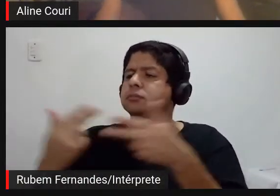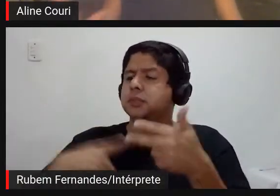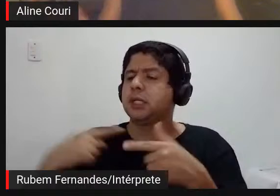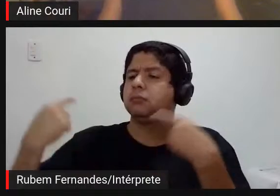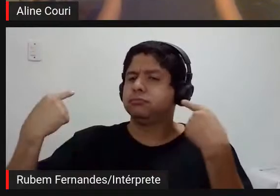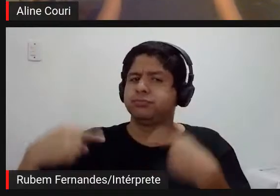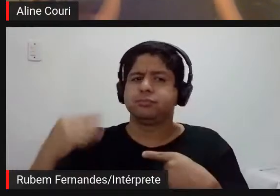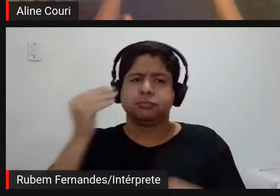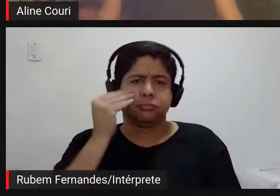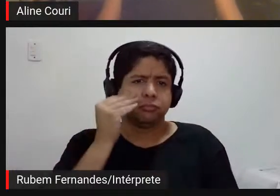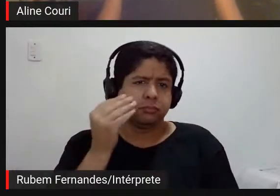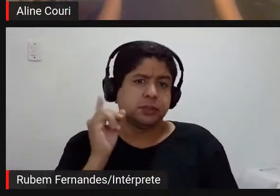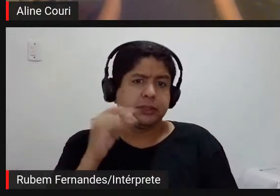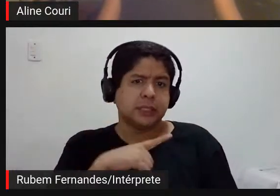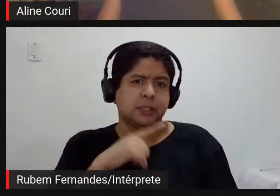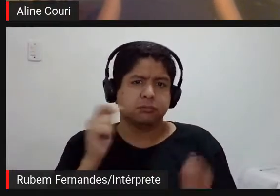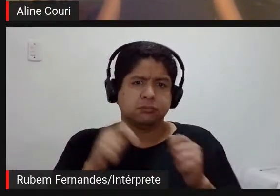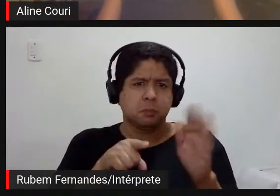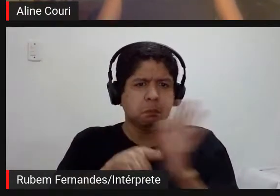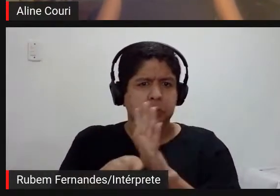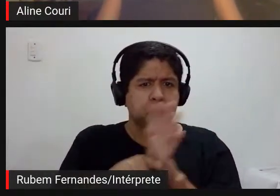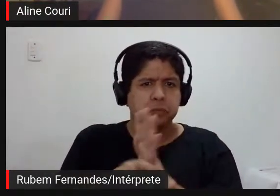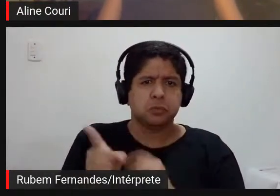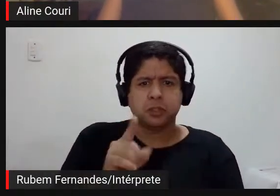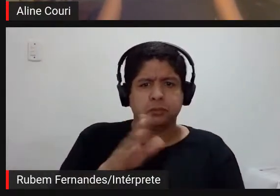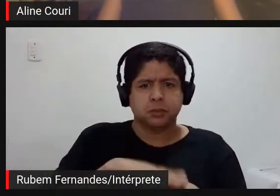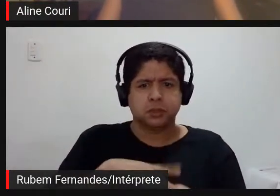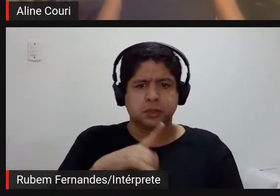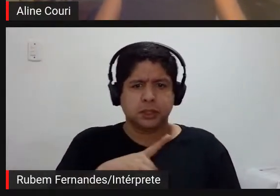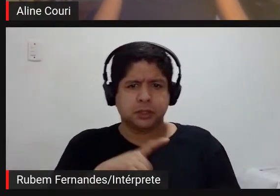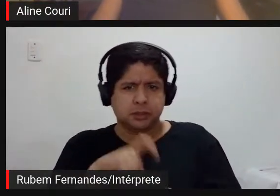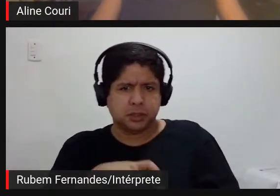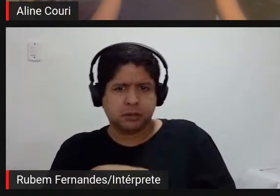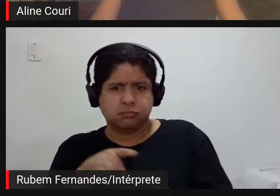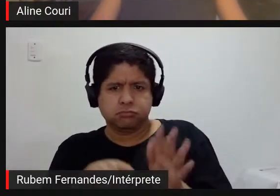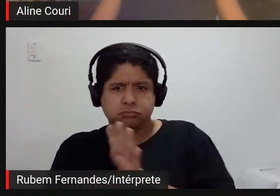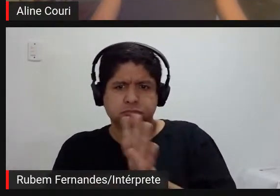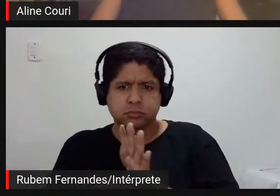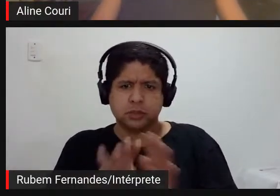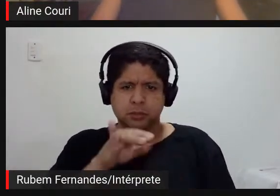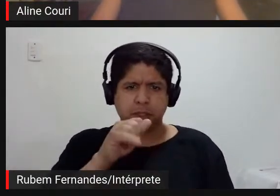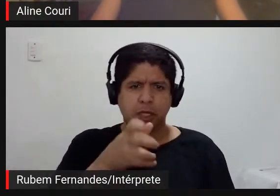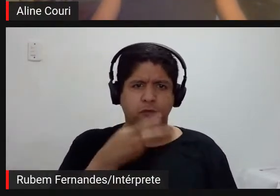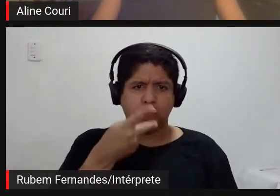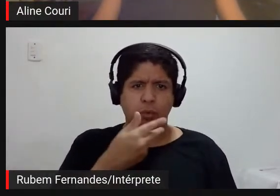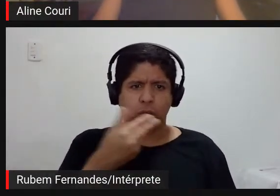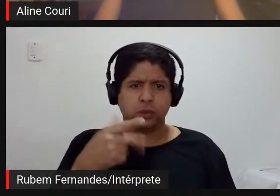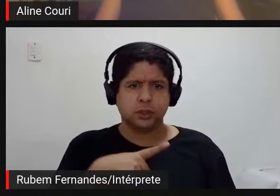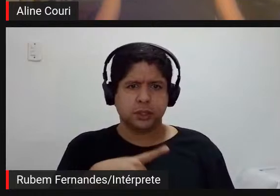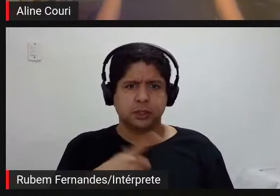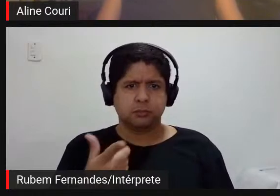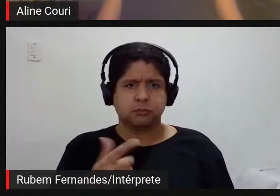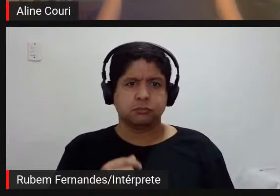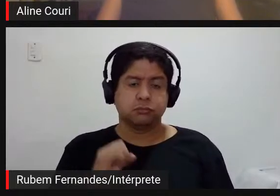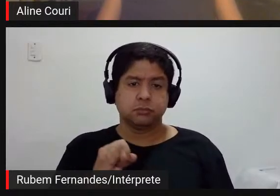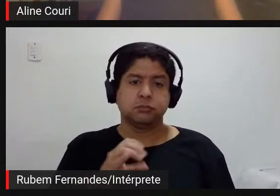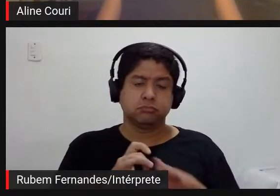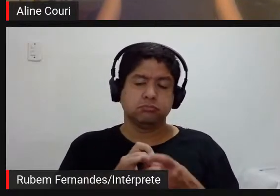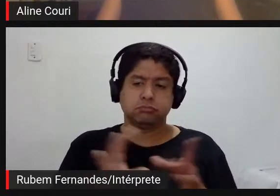a gente tem não sei se cabe pergunta ou não Bia se você sentir que quer falar alguma coisa mas também pode